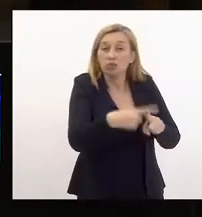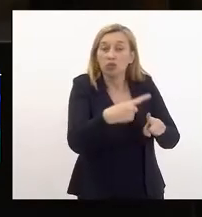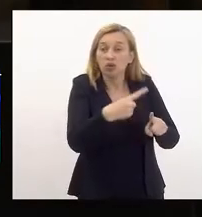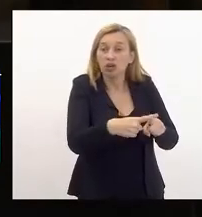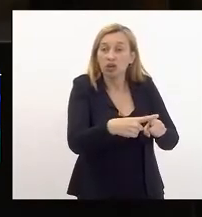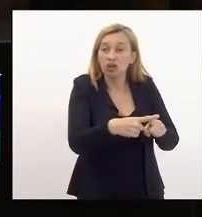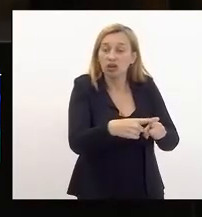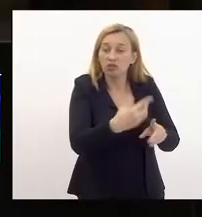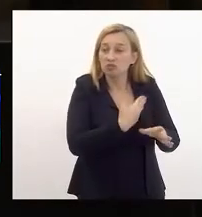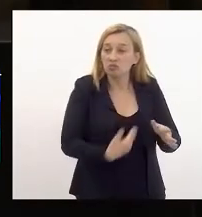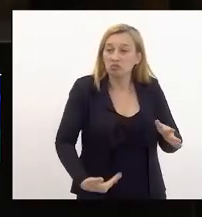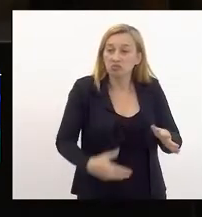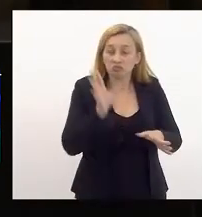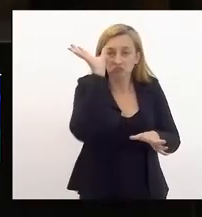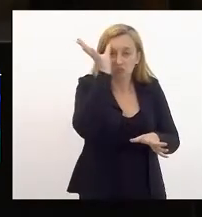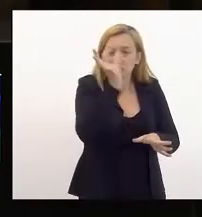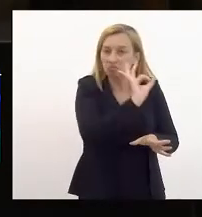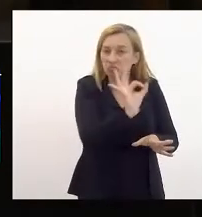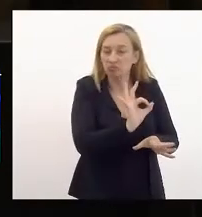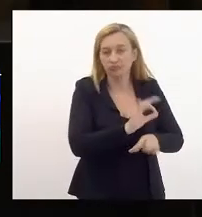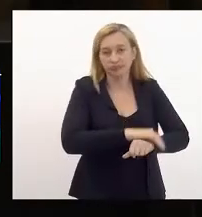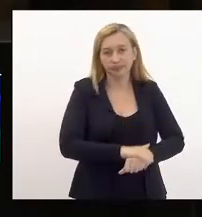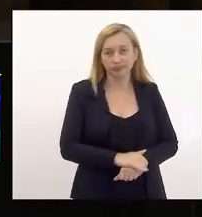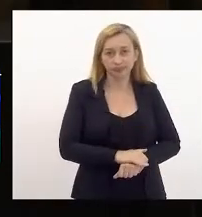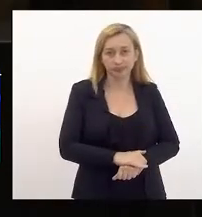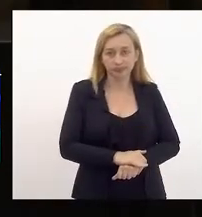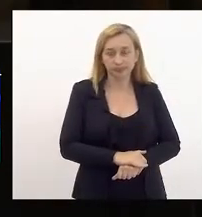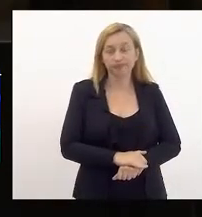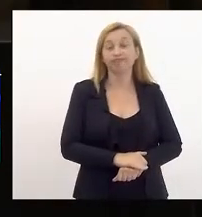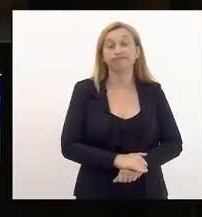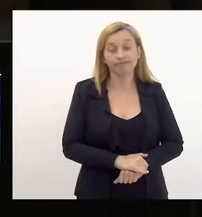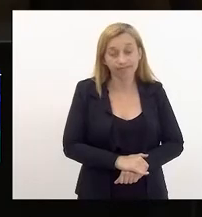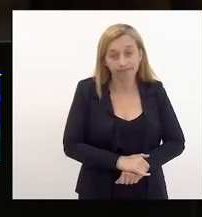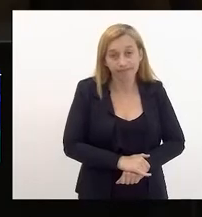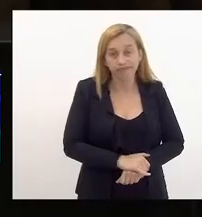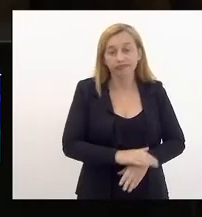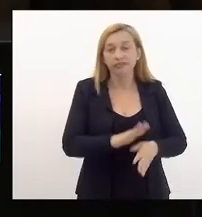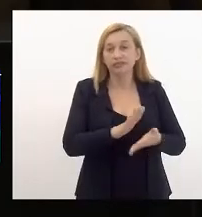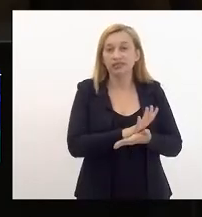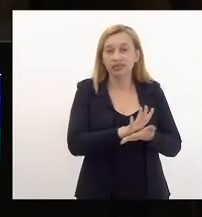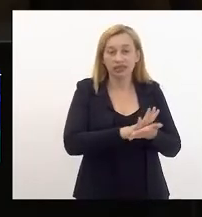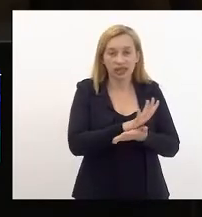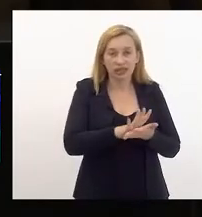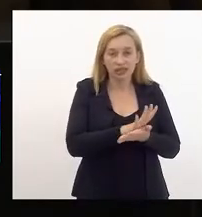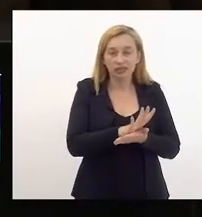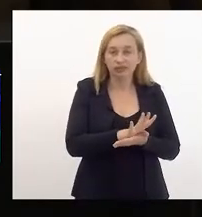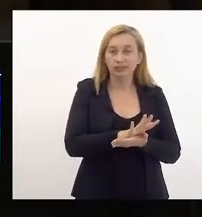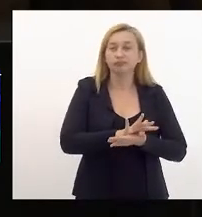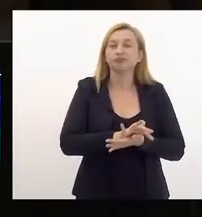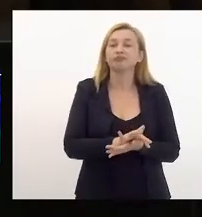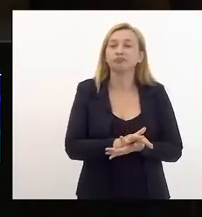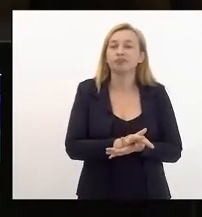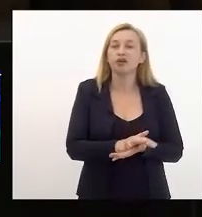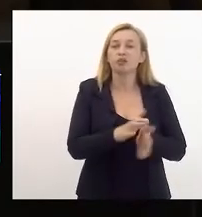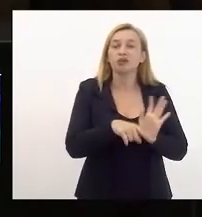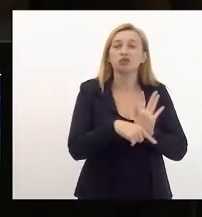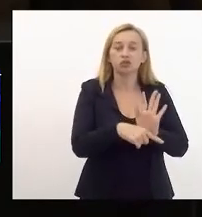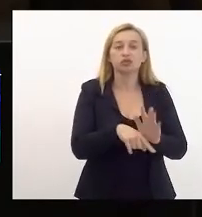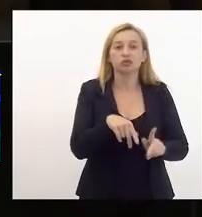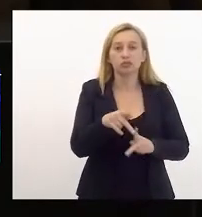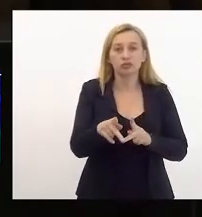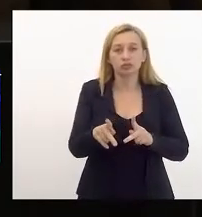mais pobre quando o governo não faz a regulamentação necessária para atender essas